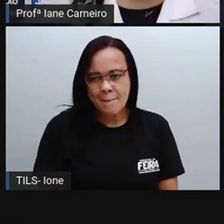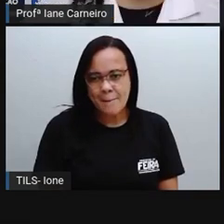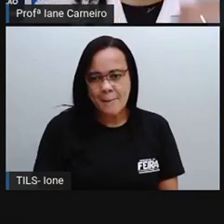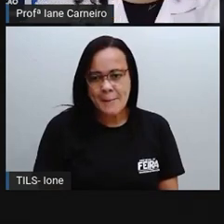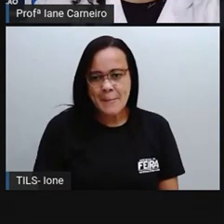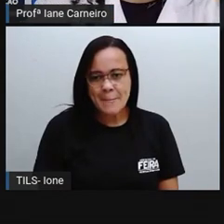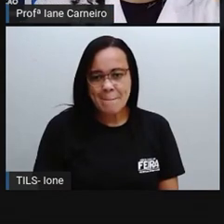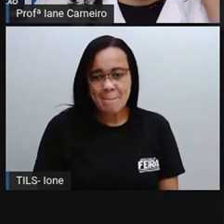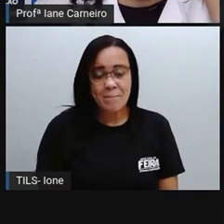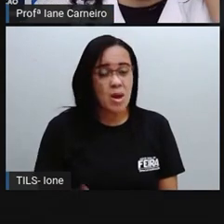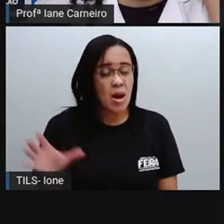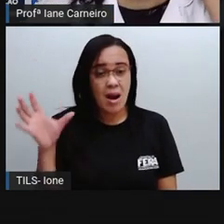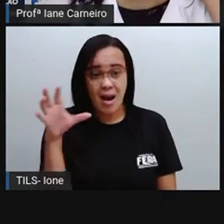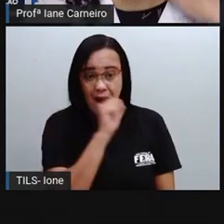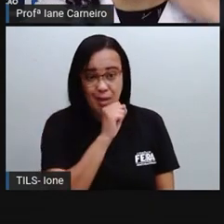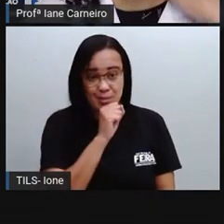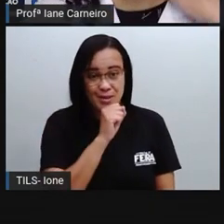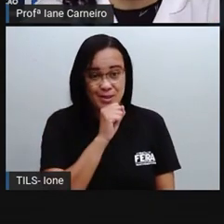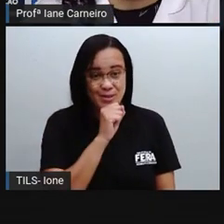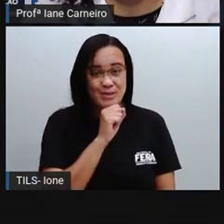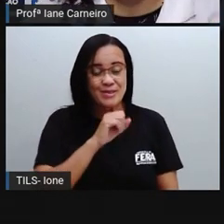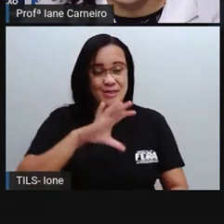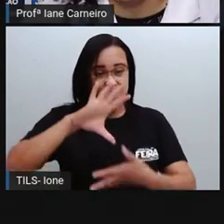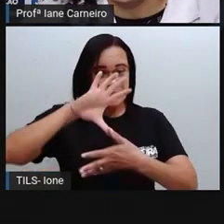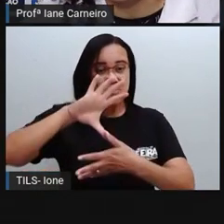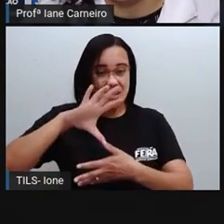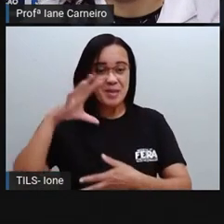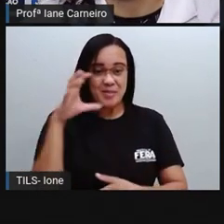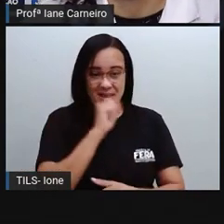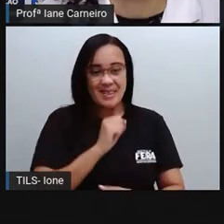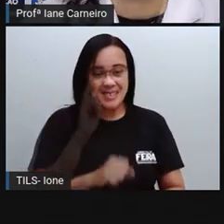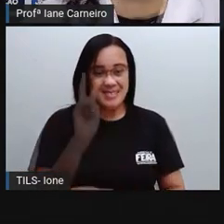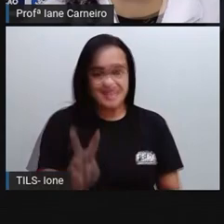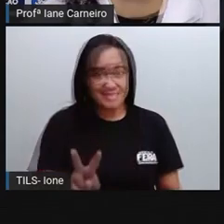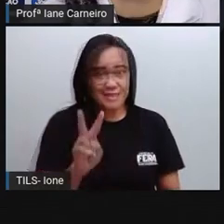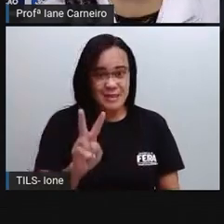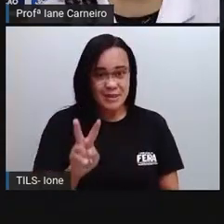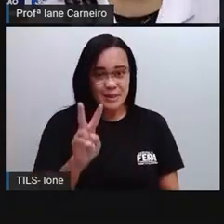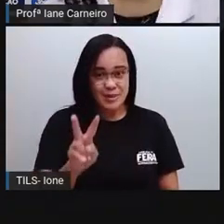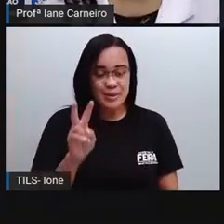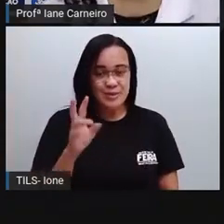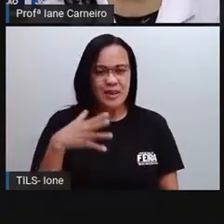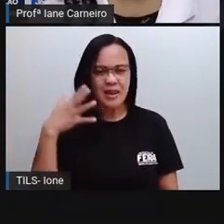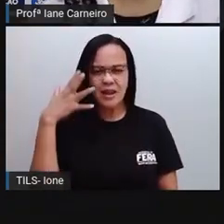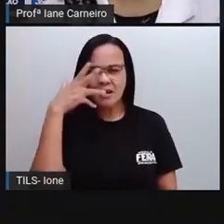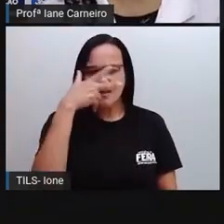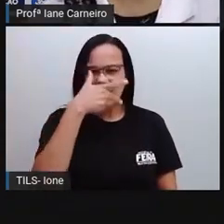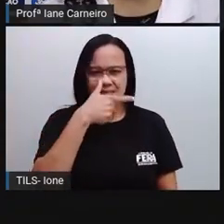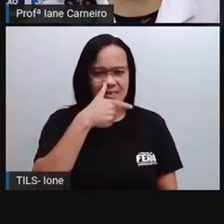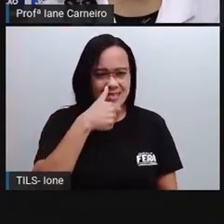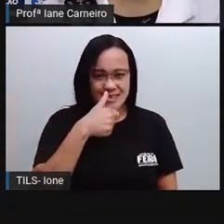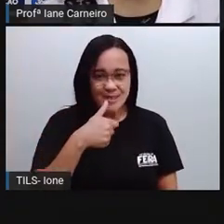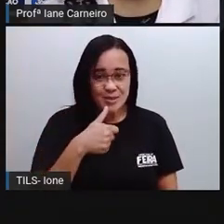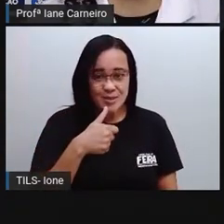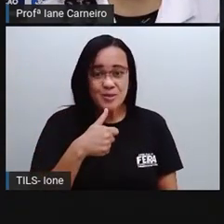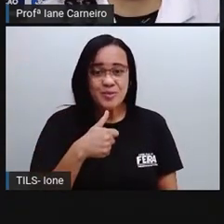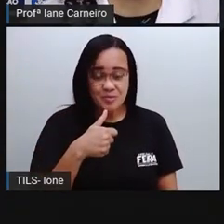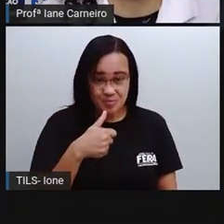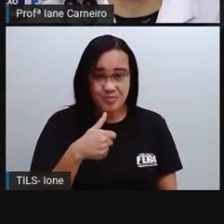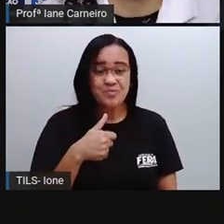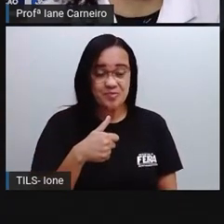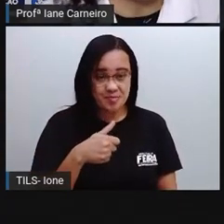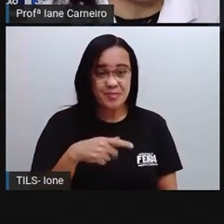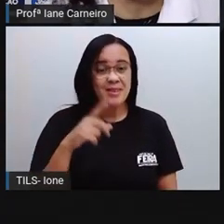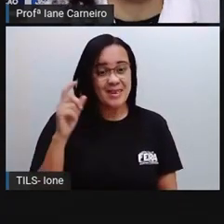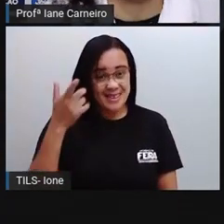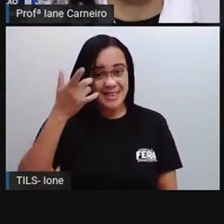Chegamos. Olha como é rápido. Quem dera, hein? Viagem fosse assim, rapidinho. Ó pra isso. A gente chegou na pousada de